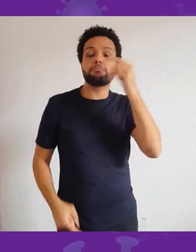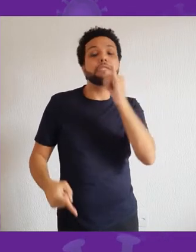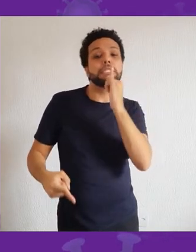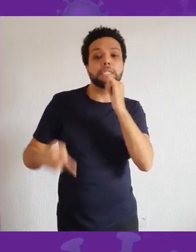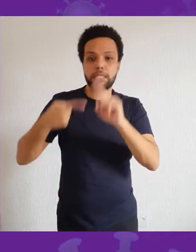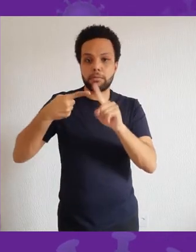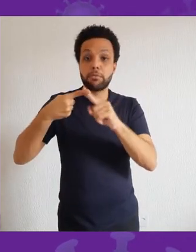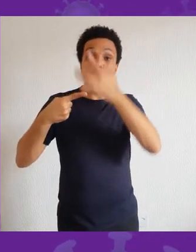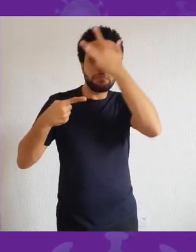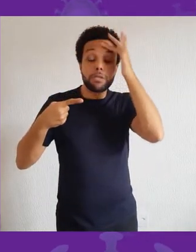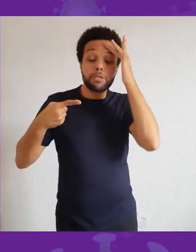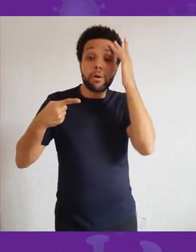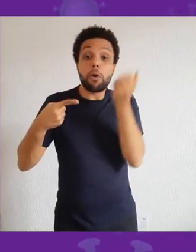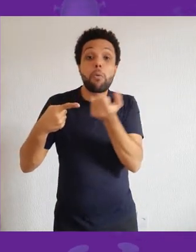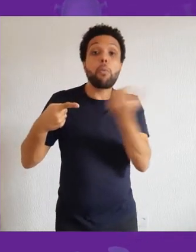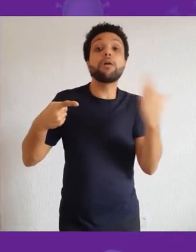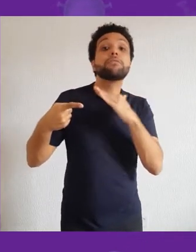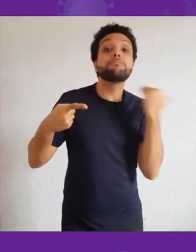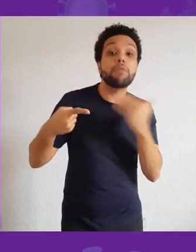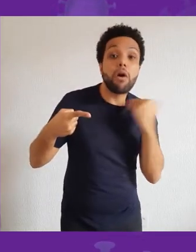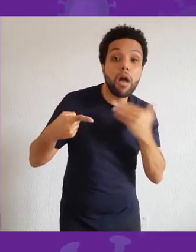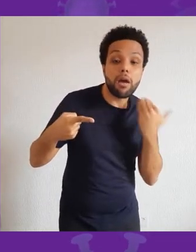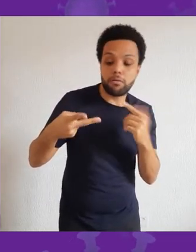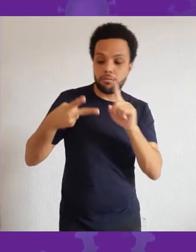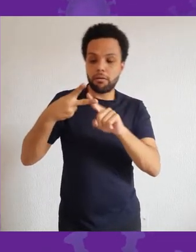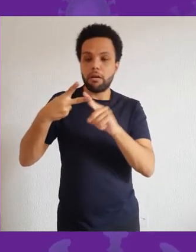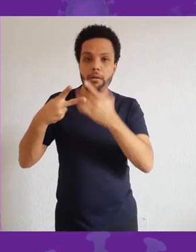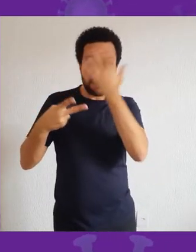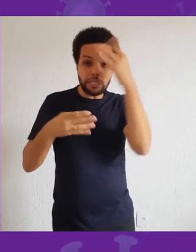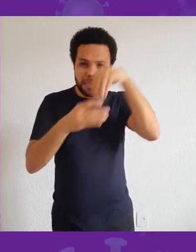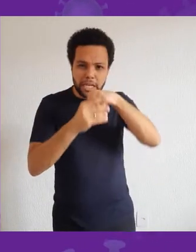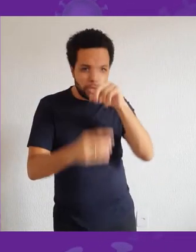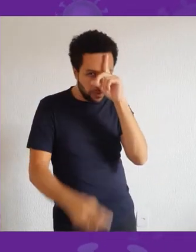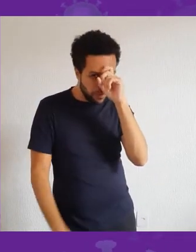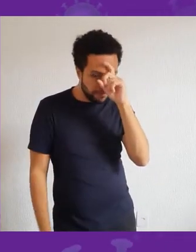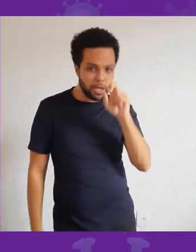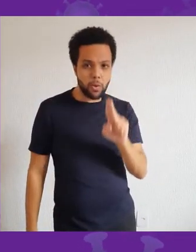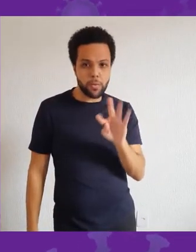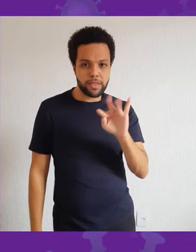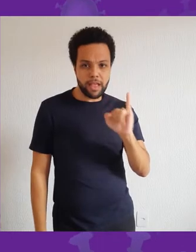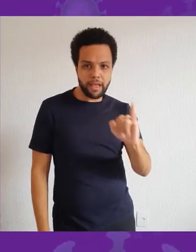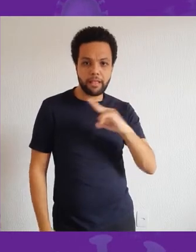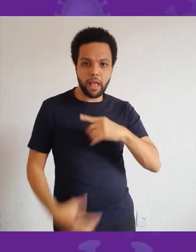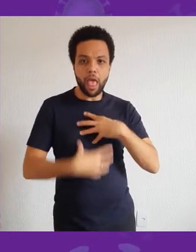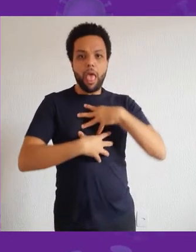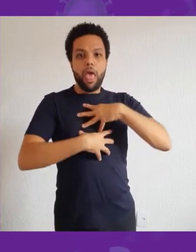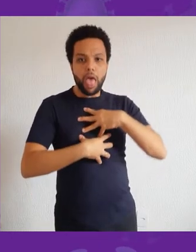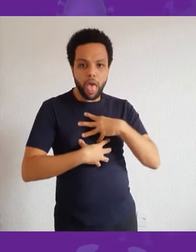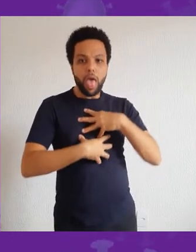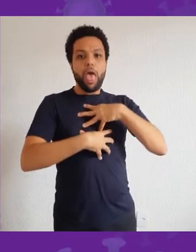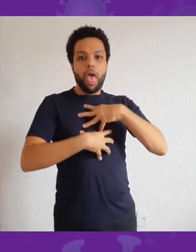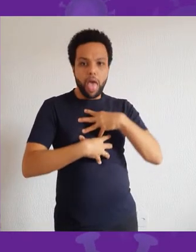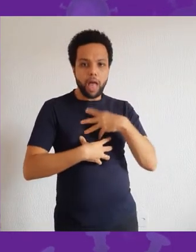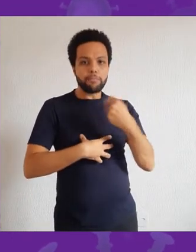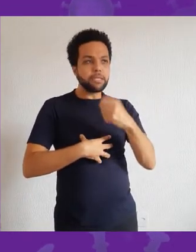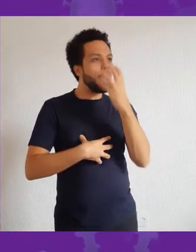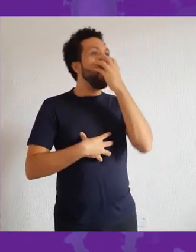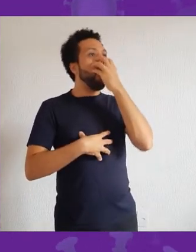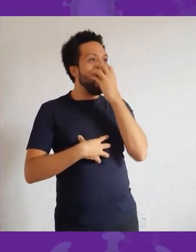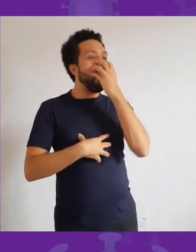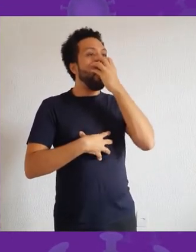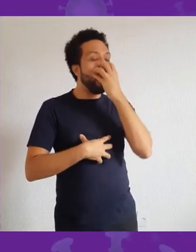informações sobre internações por síndromes respiratórias agudas, outras estratégias de